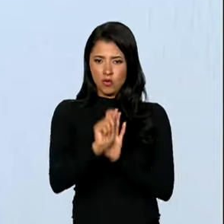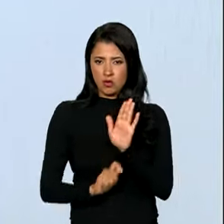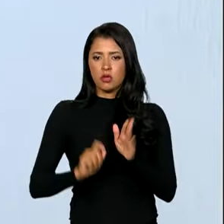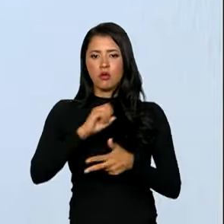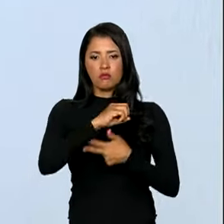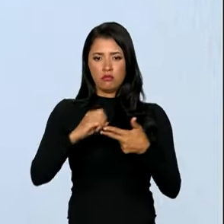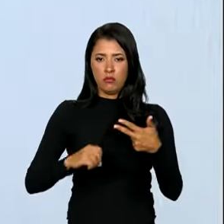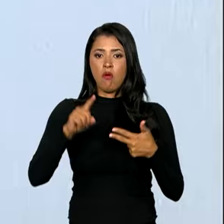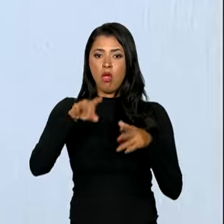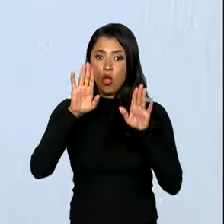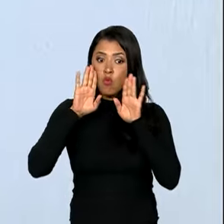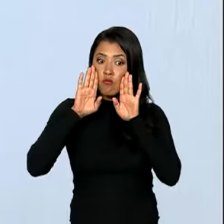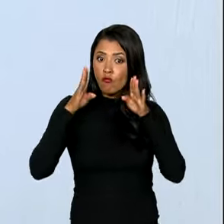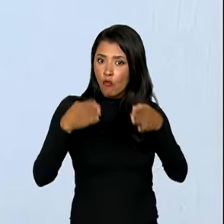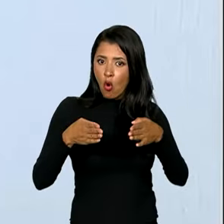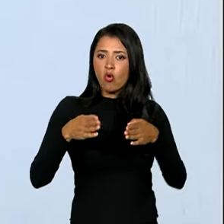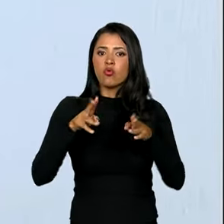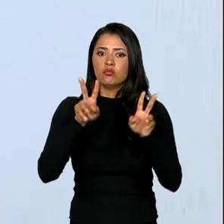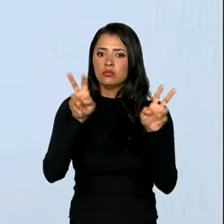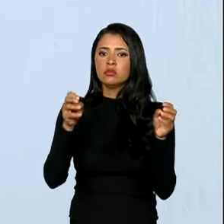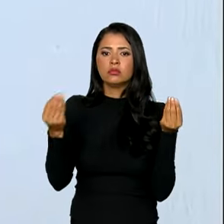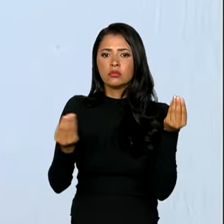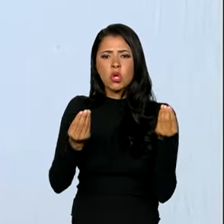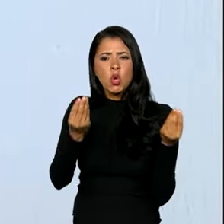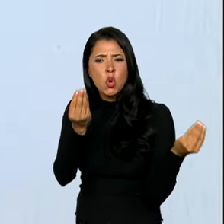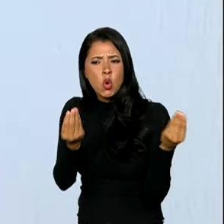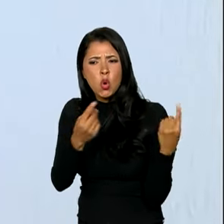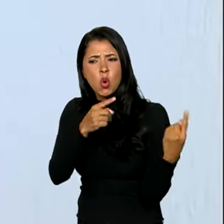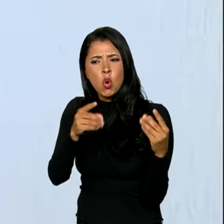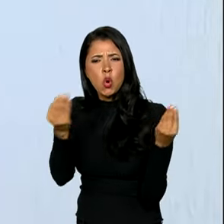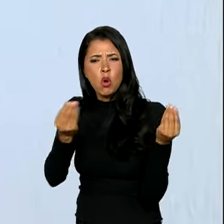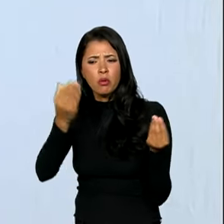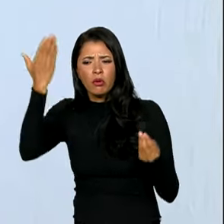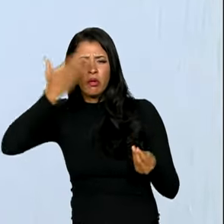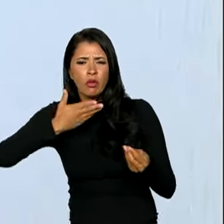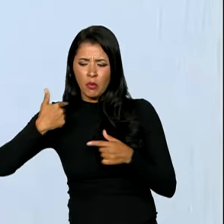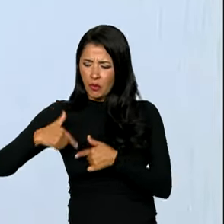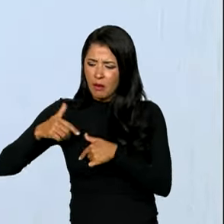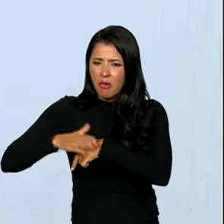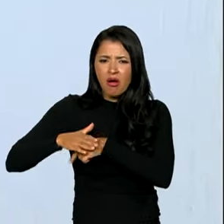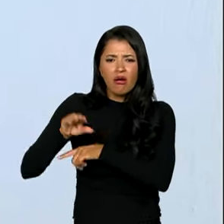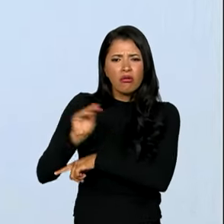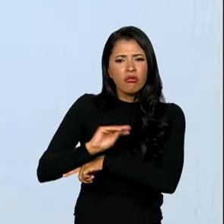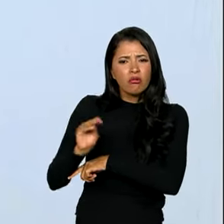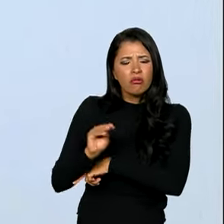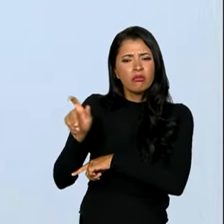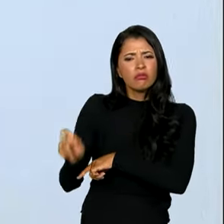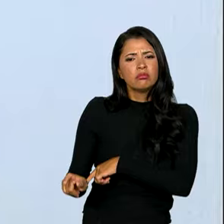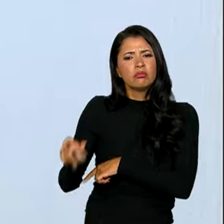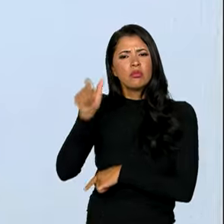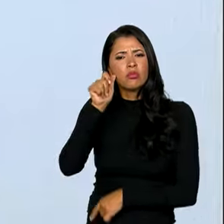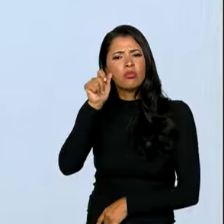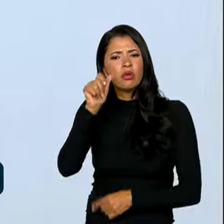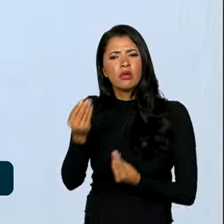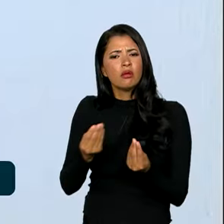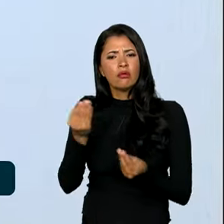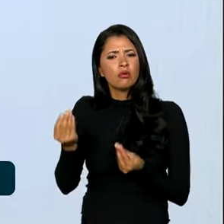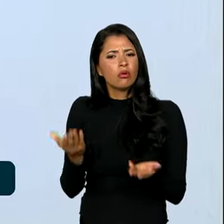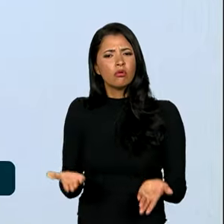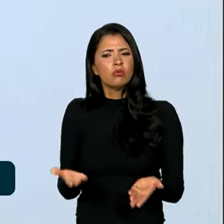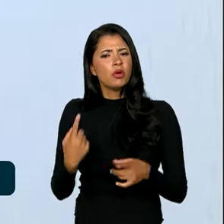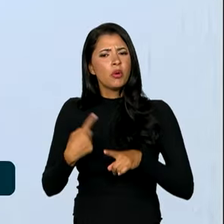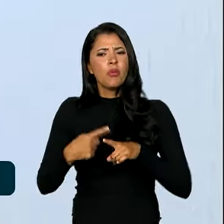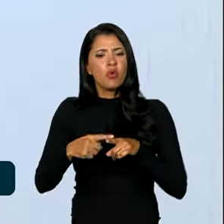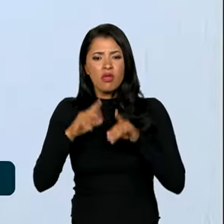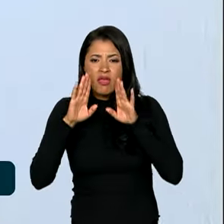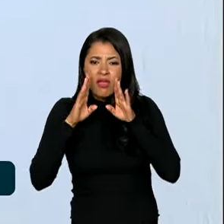é um tema central. Como enfrentar a invisibilidade do trabalho de cuidados exercido pelas mulheres? Por que